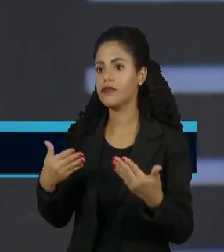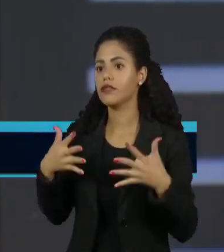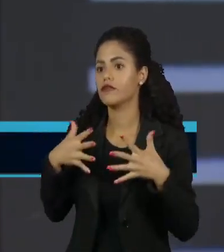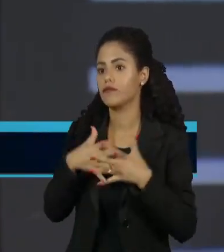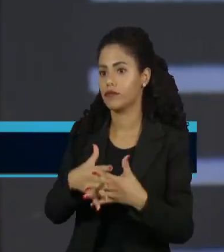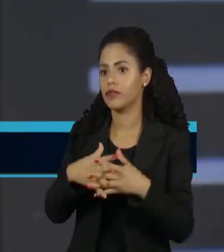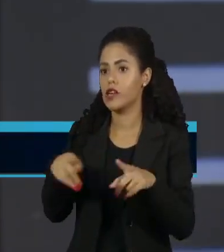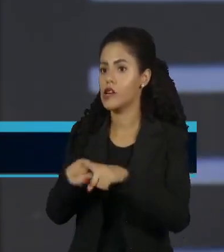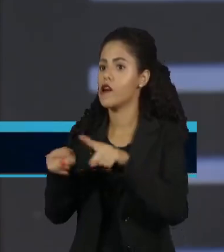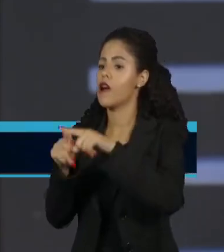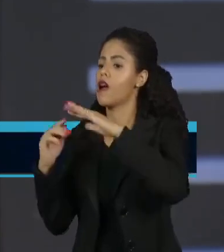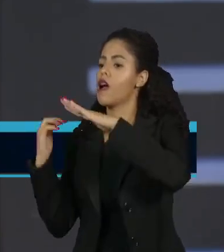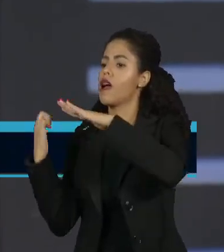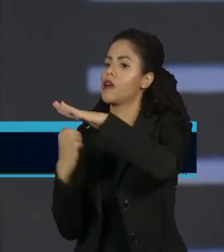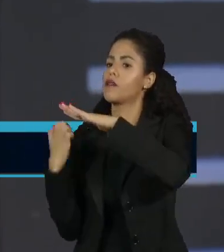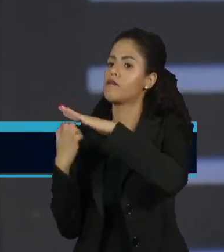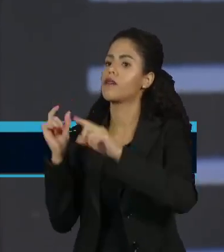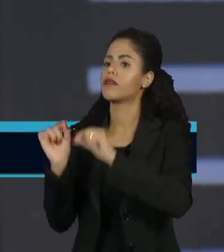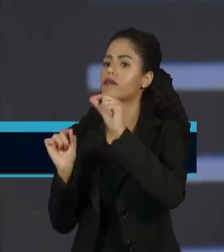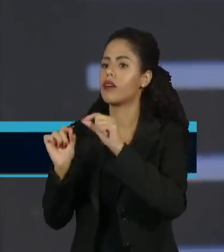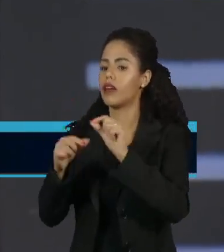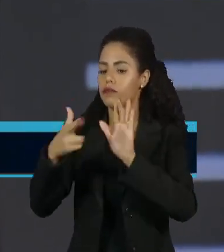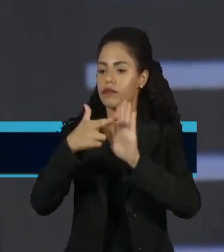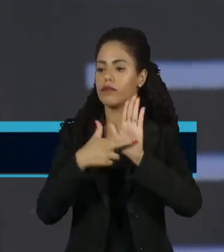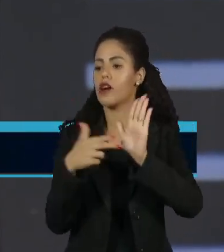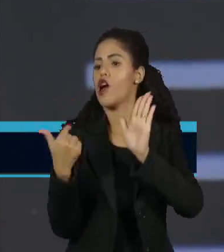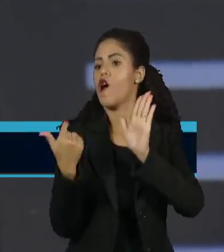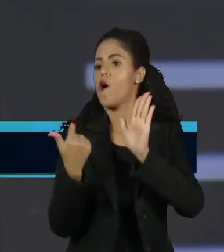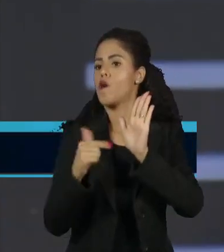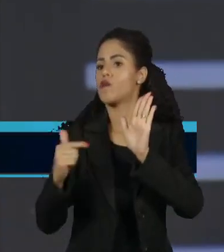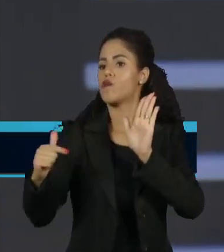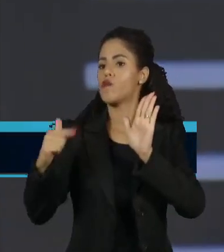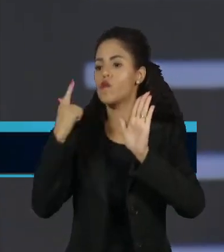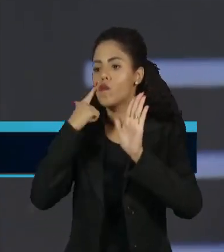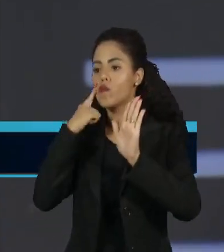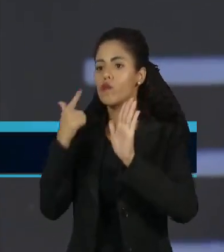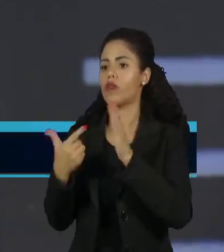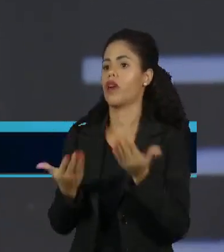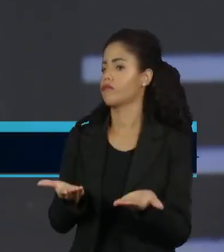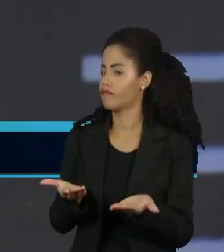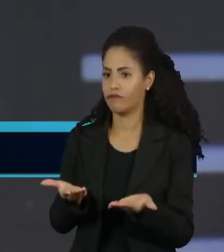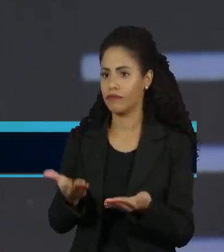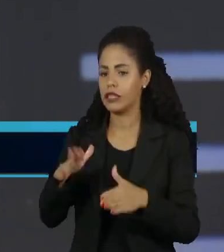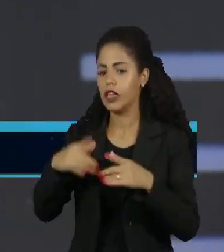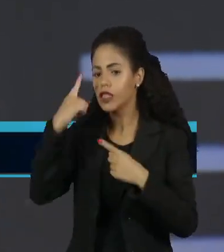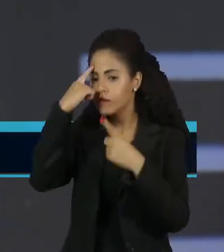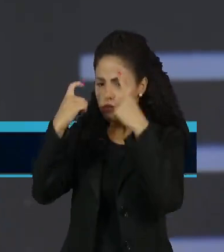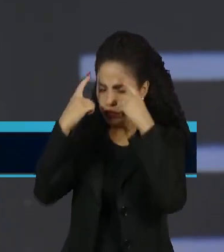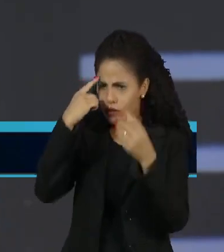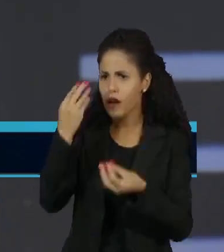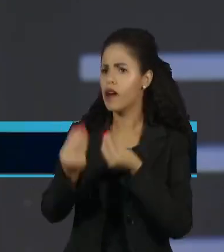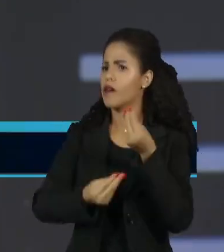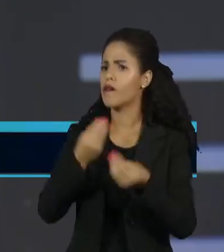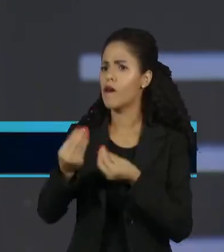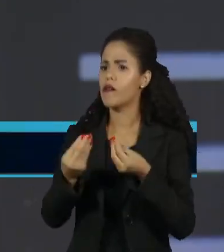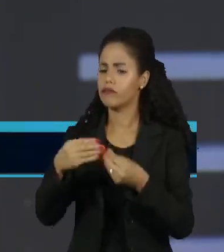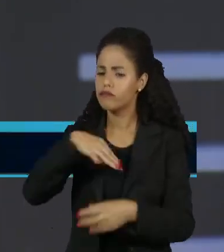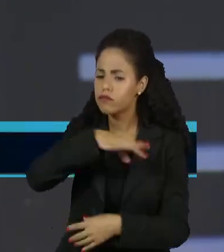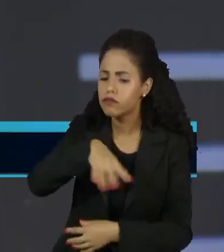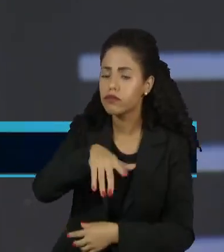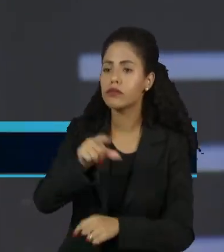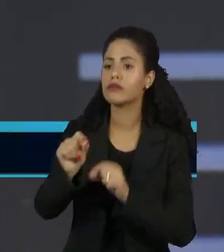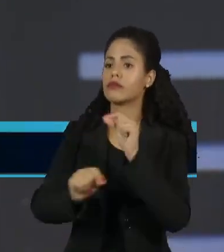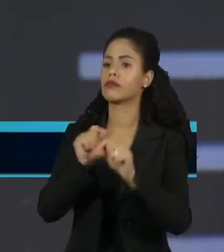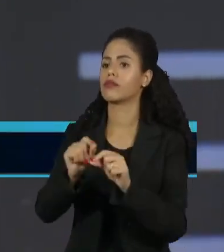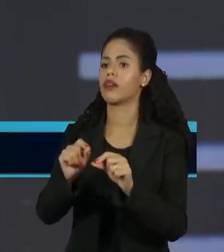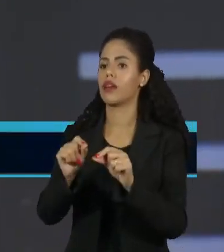dessas empresas não têm jurisdição no Brasil. Mas eu acho que eu ficaria com essa ideia geral de